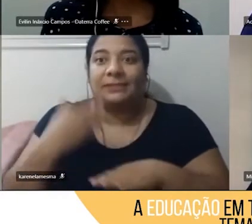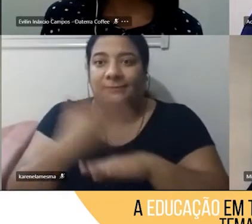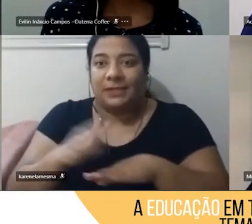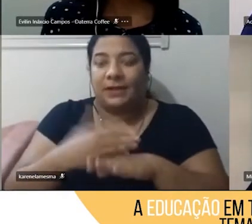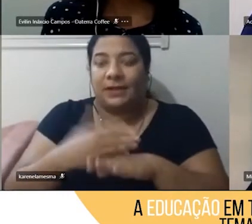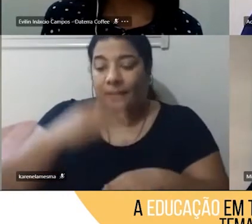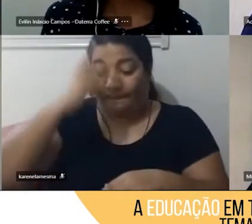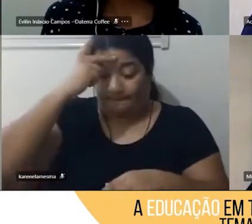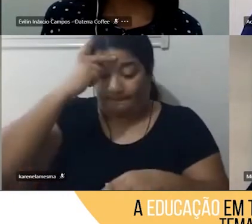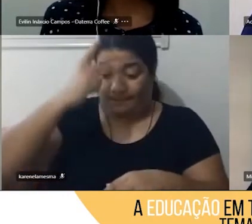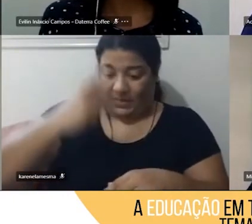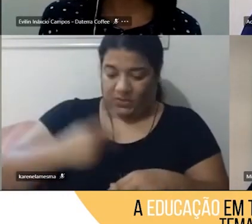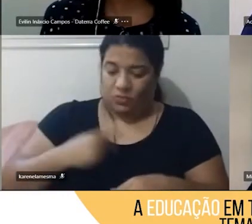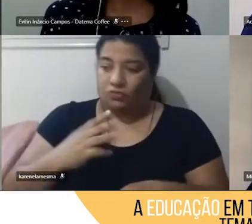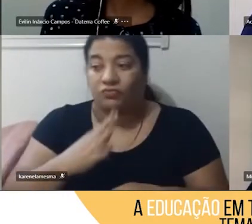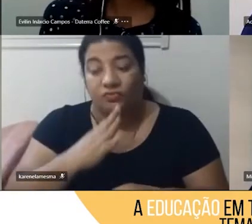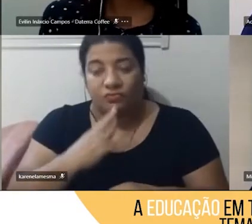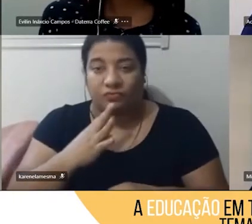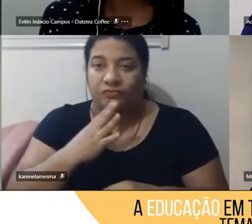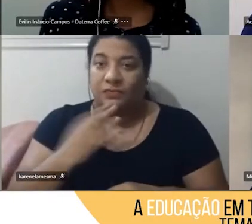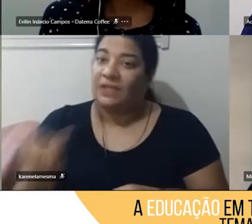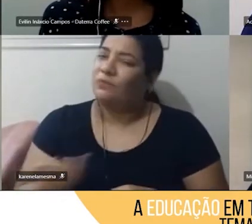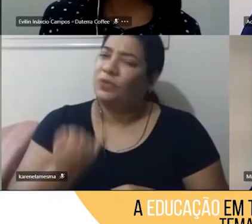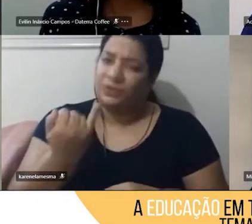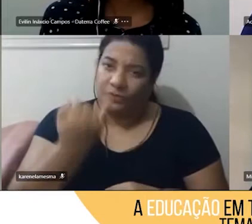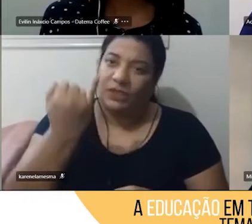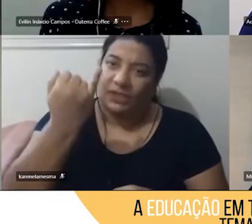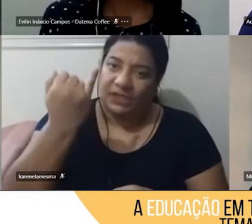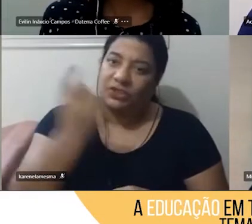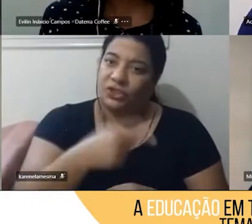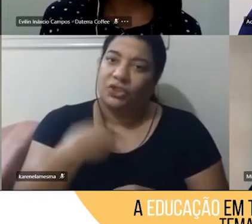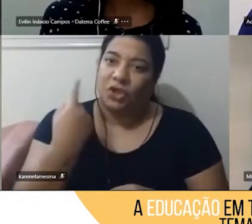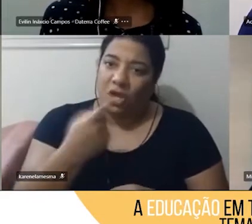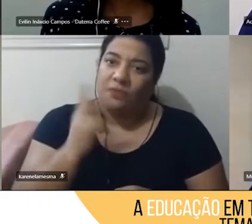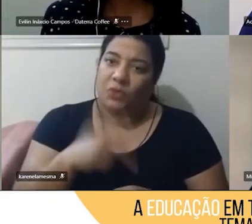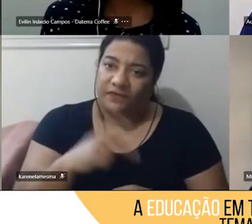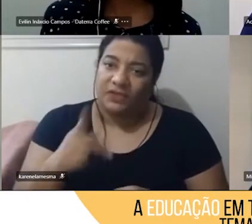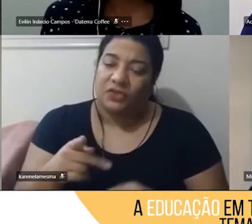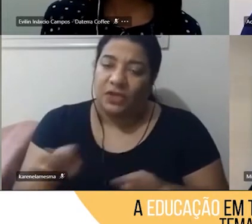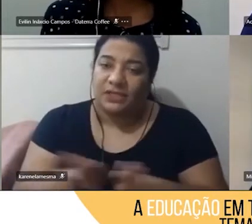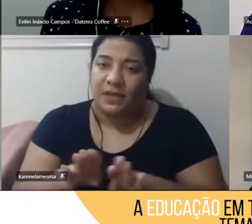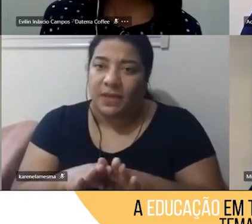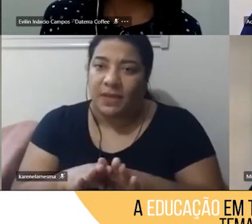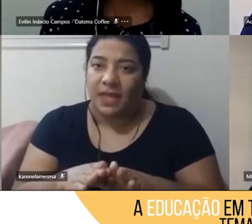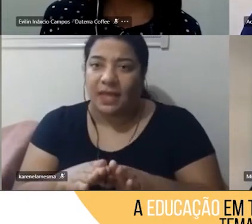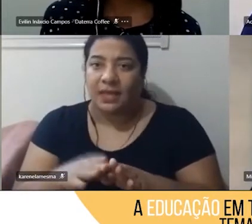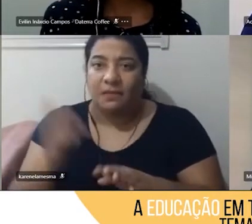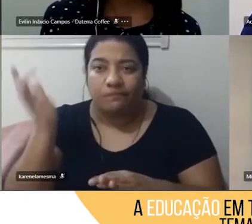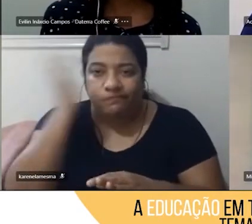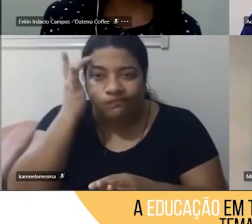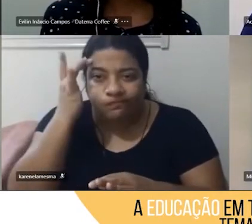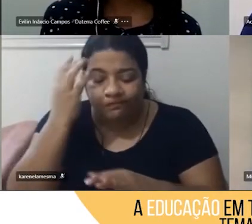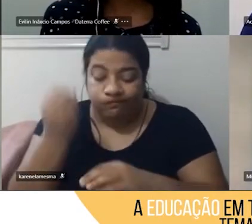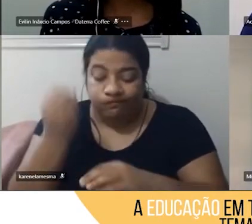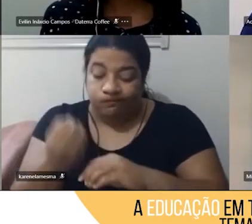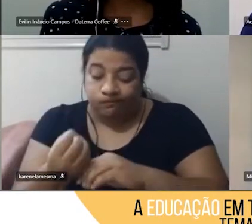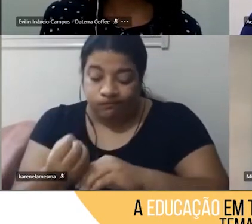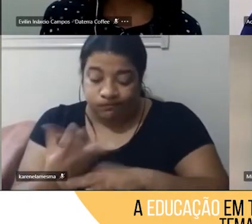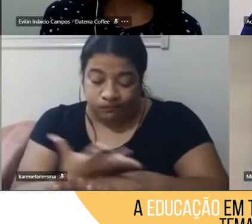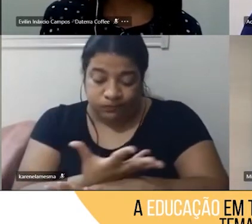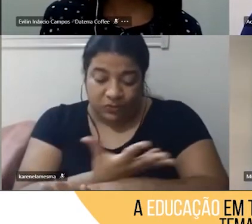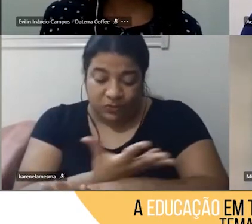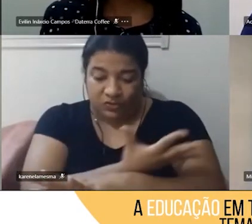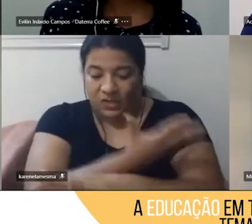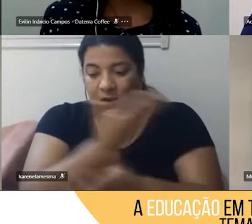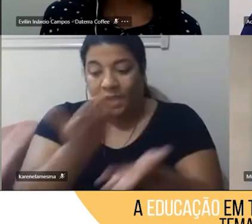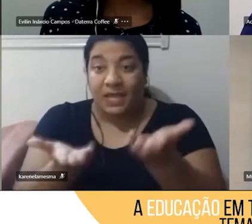nesse momento é importantíssimo, né, e de equilíbrio emocional. A gente chama de válvula de escape